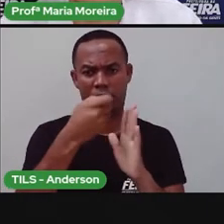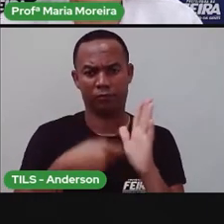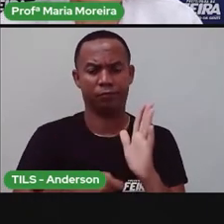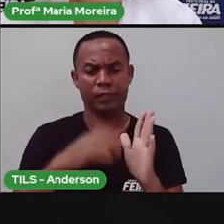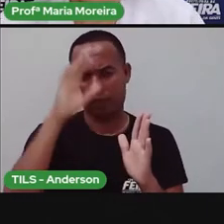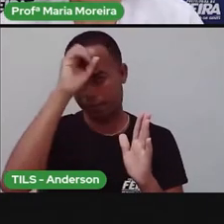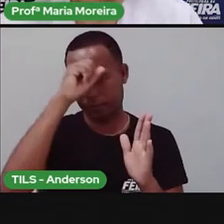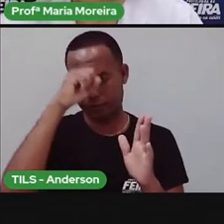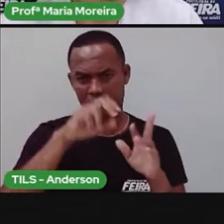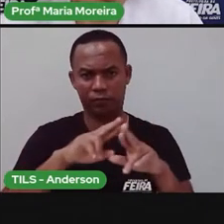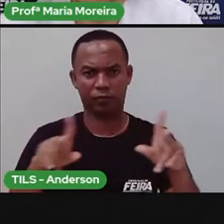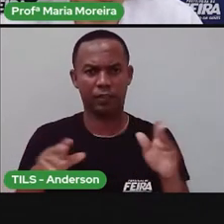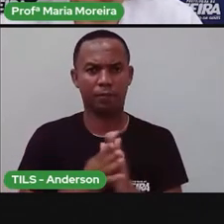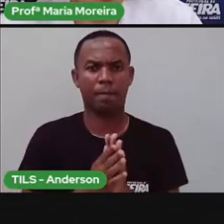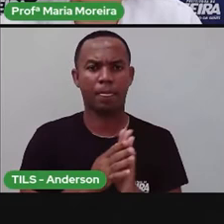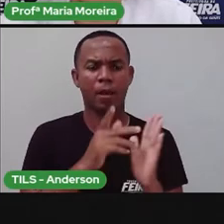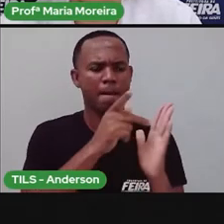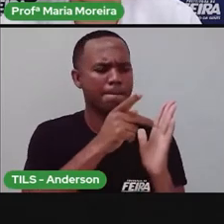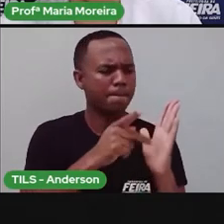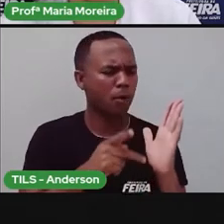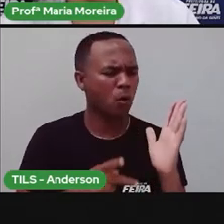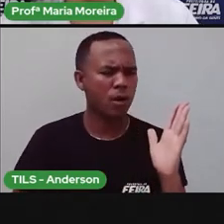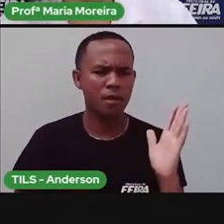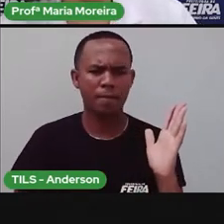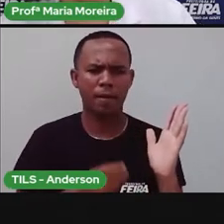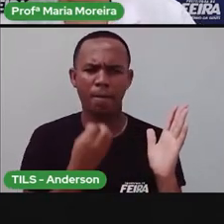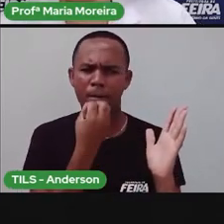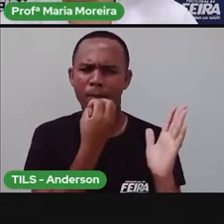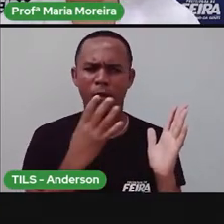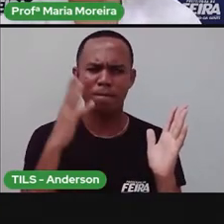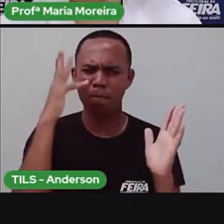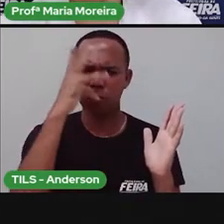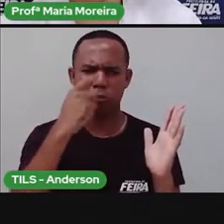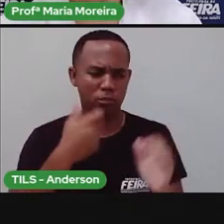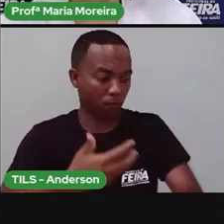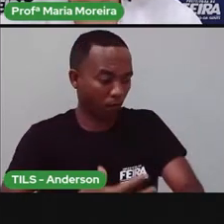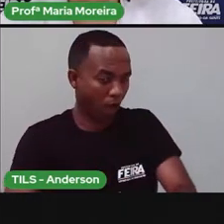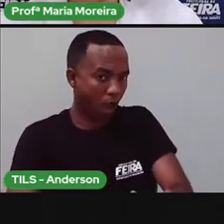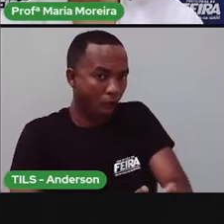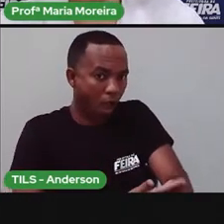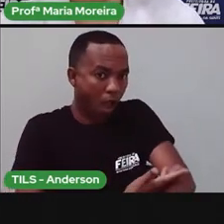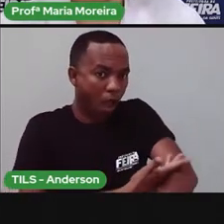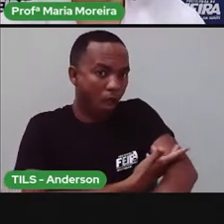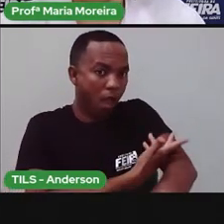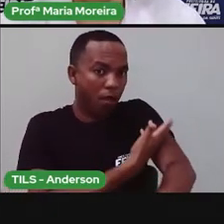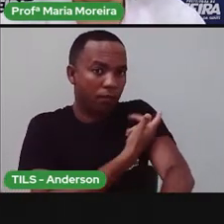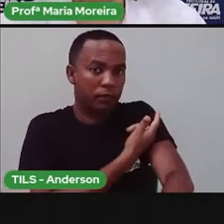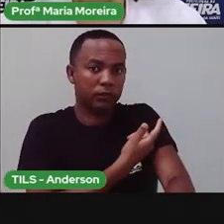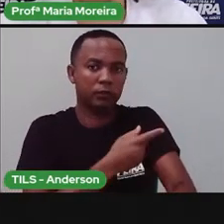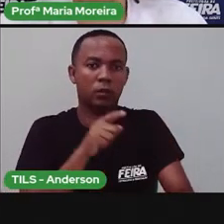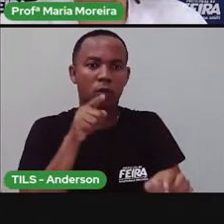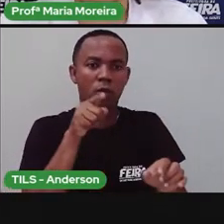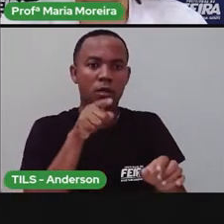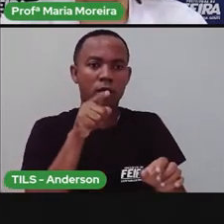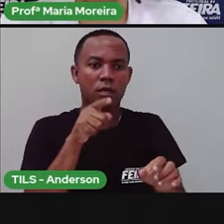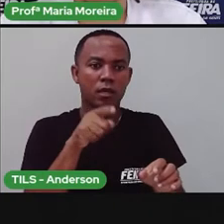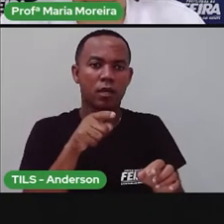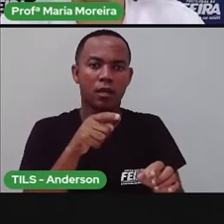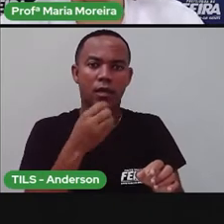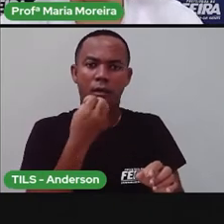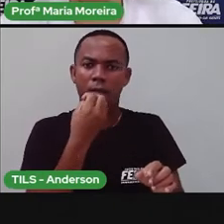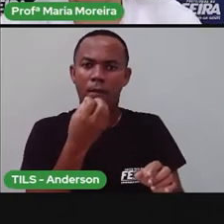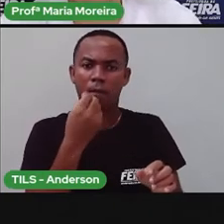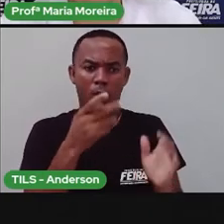Bom, seus poemas eram carregados de beleza e emoção. Fez dele um dos mais populares